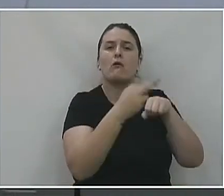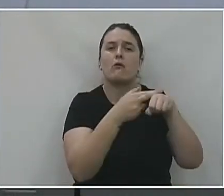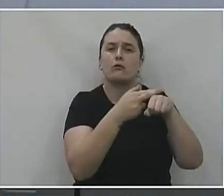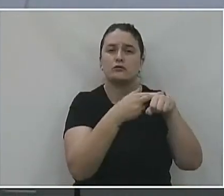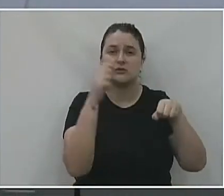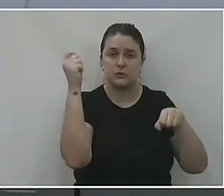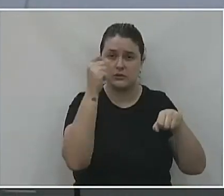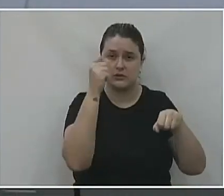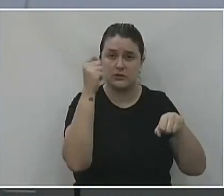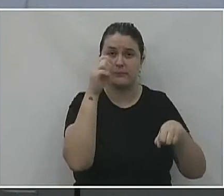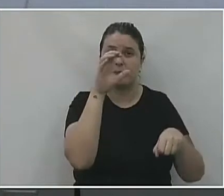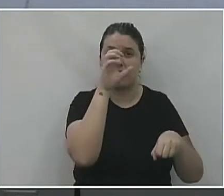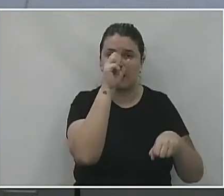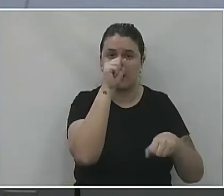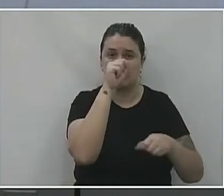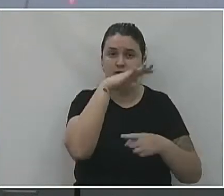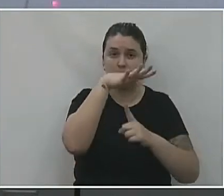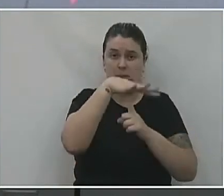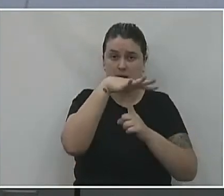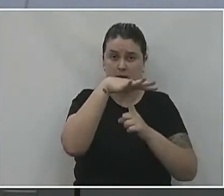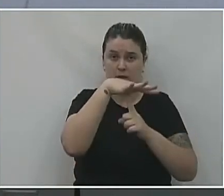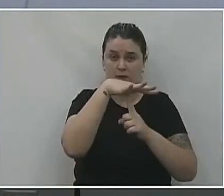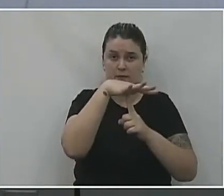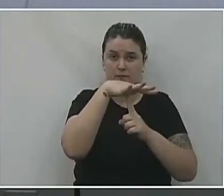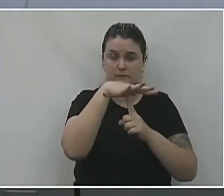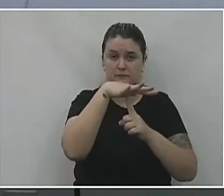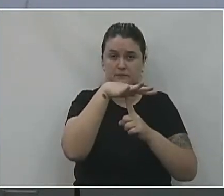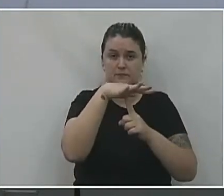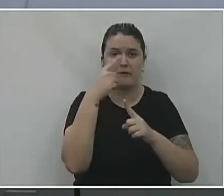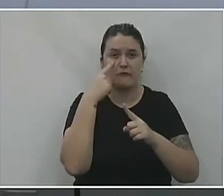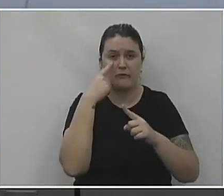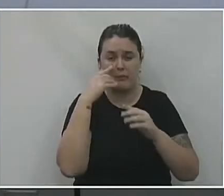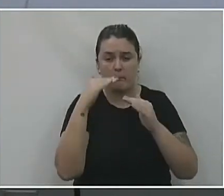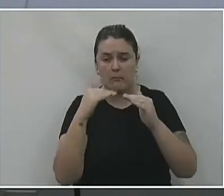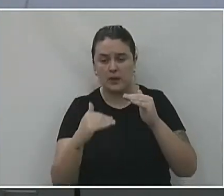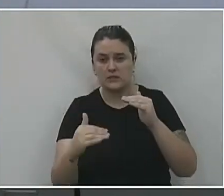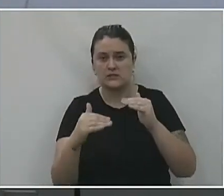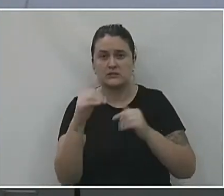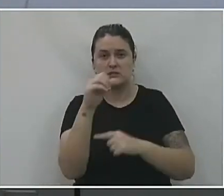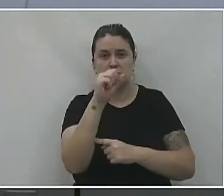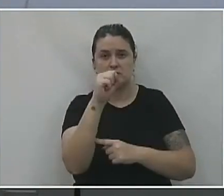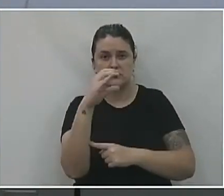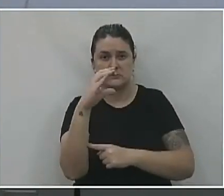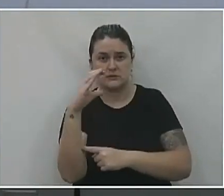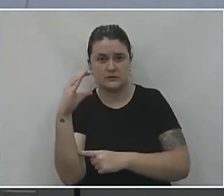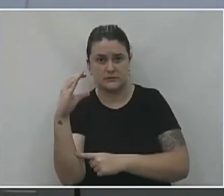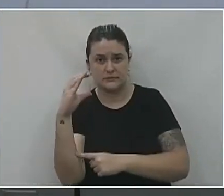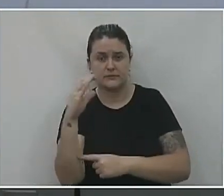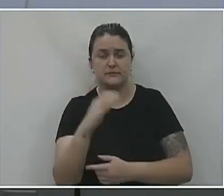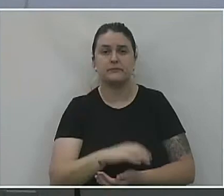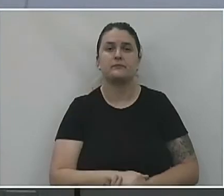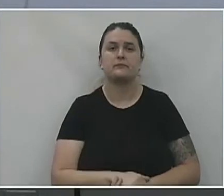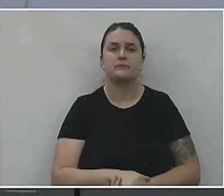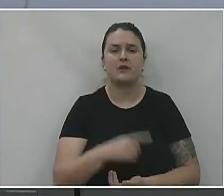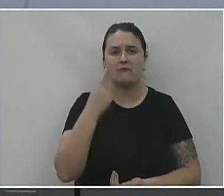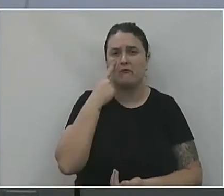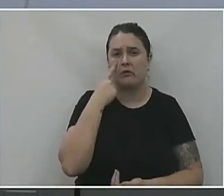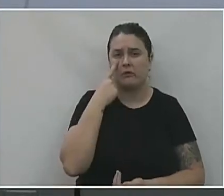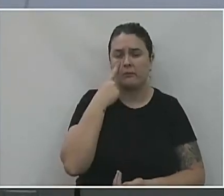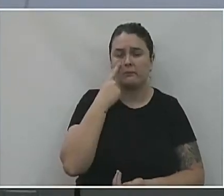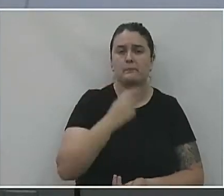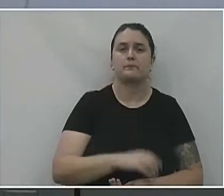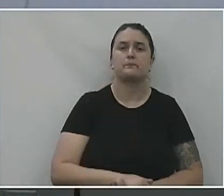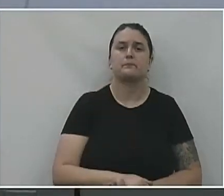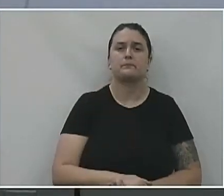a laranja é o Paraná e essa de baixo aqui é Santa Catarina. Vocês podem ver